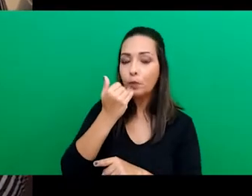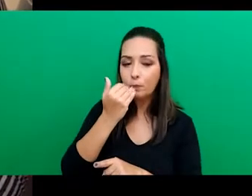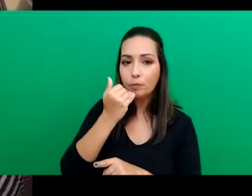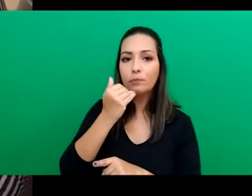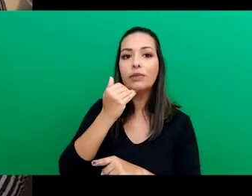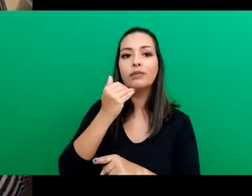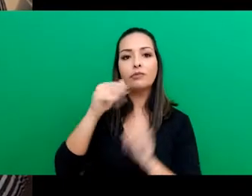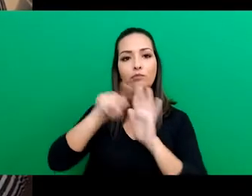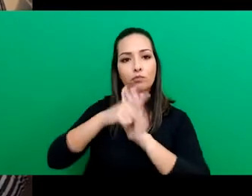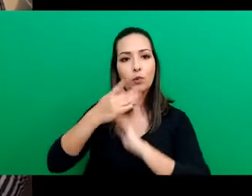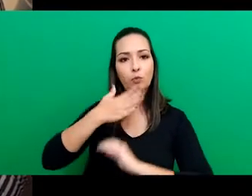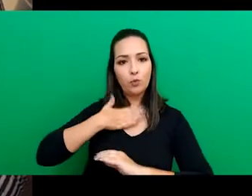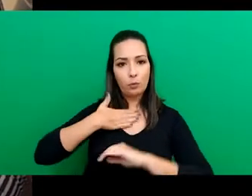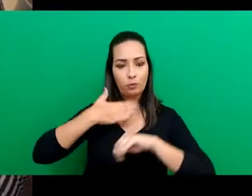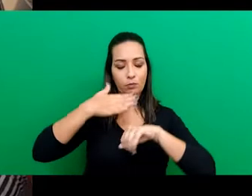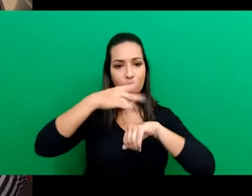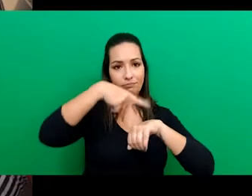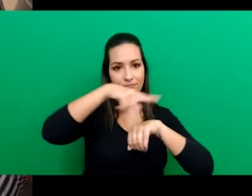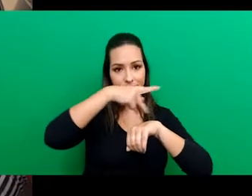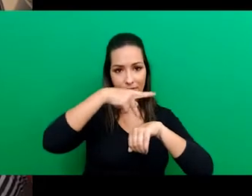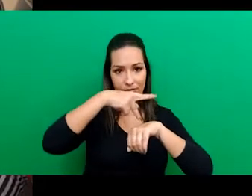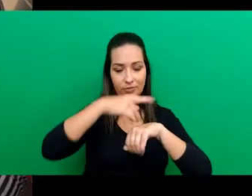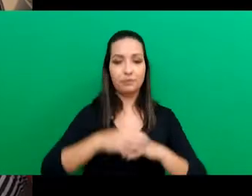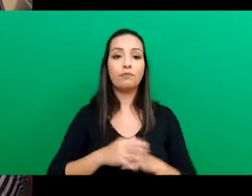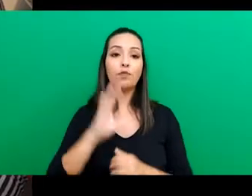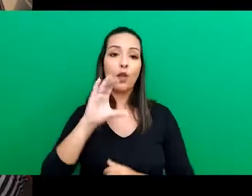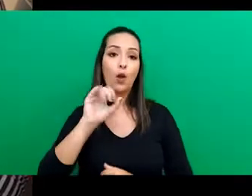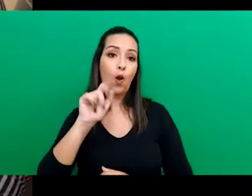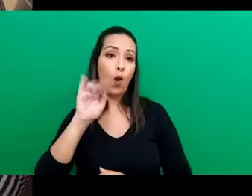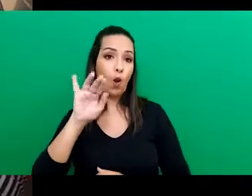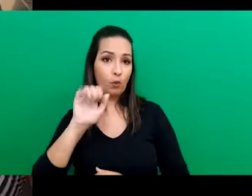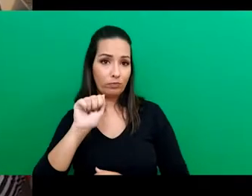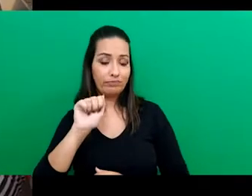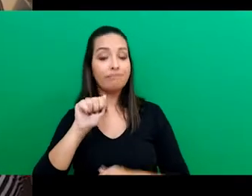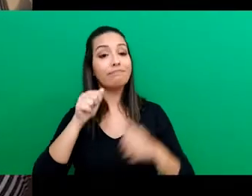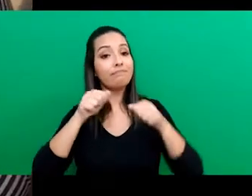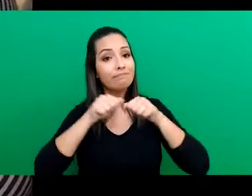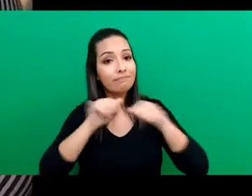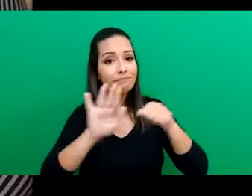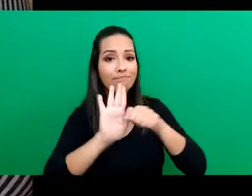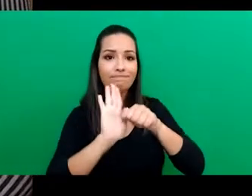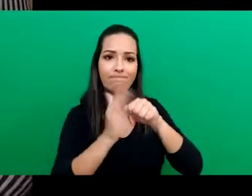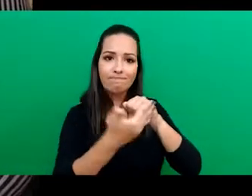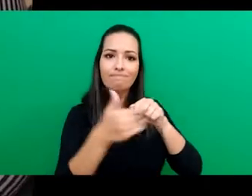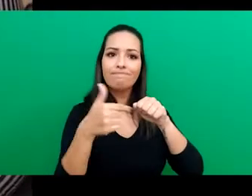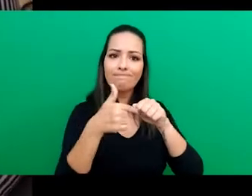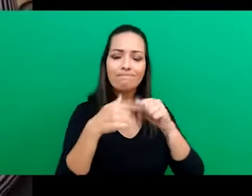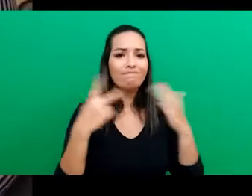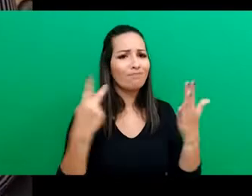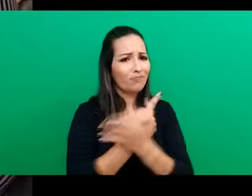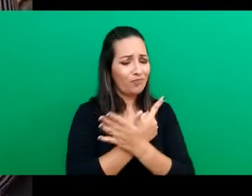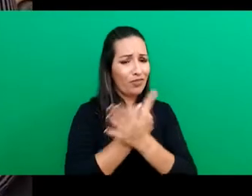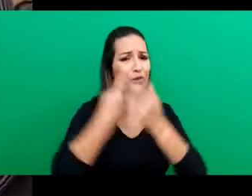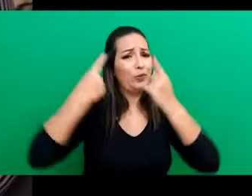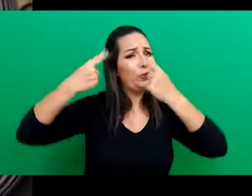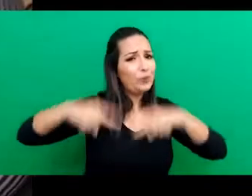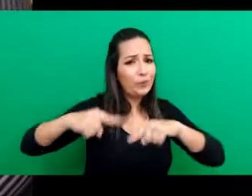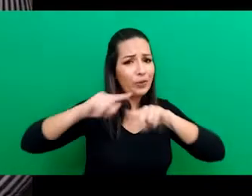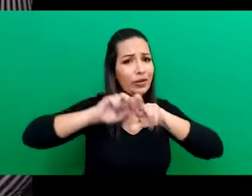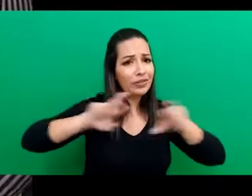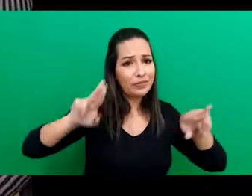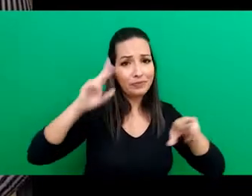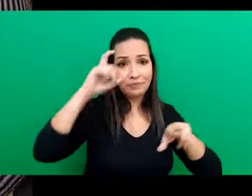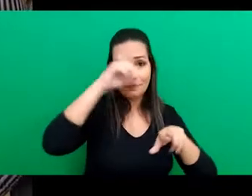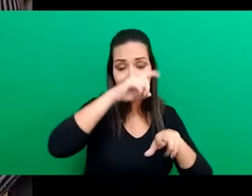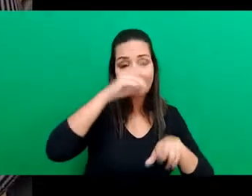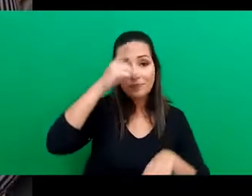A pandemia trouxe para nós muitos desafios. Não foi fácil, ficamos parados os primeiros dois meses, e daí a